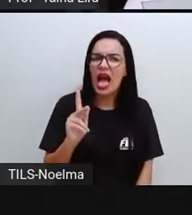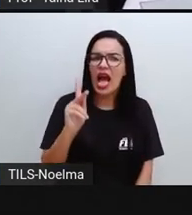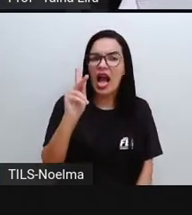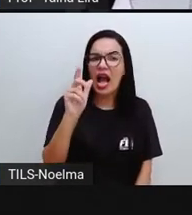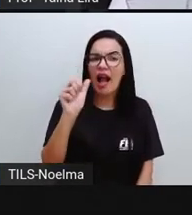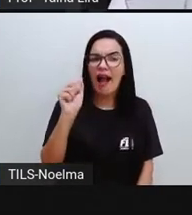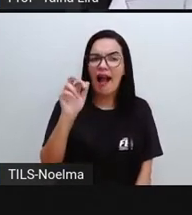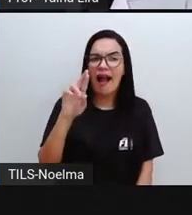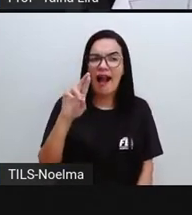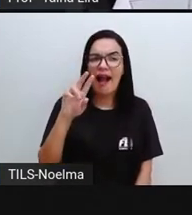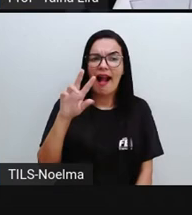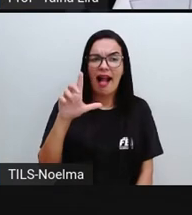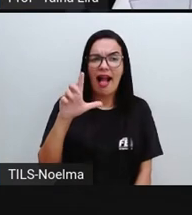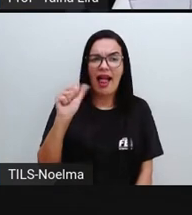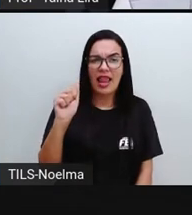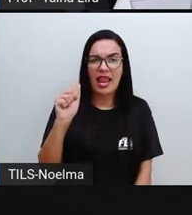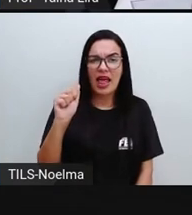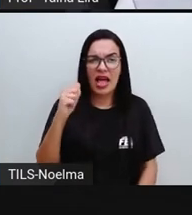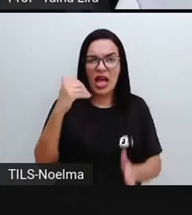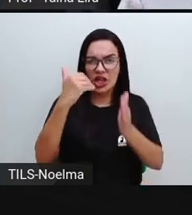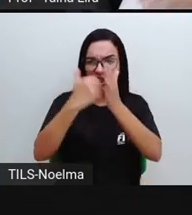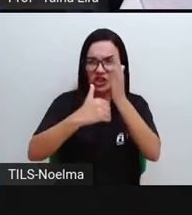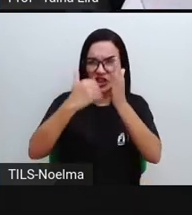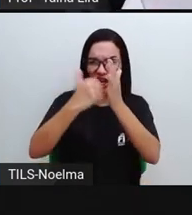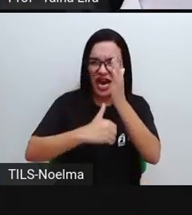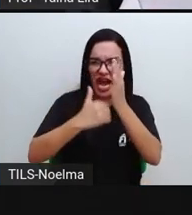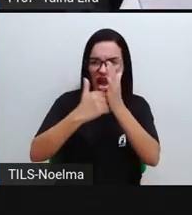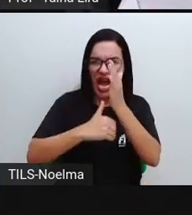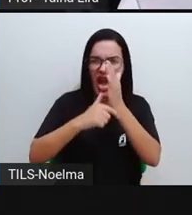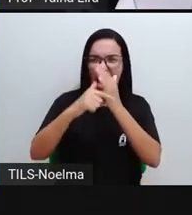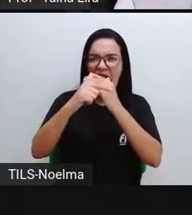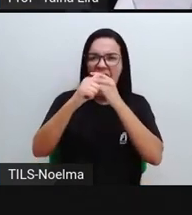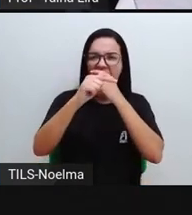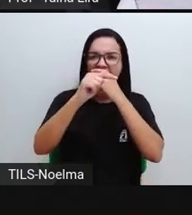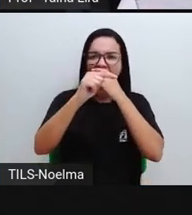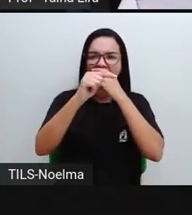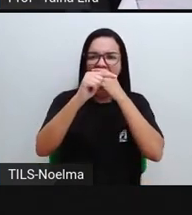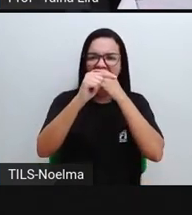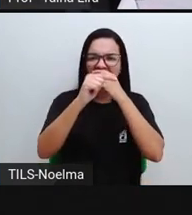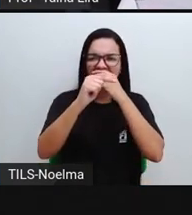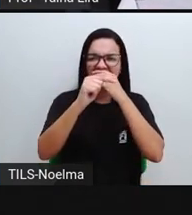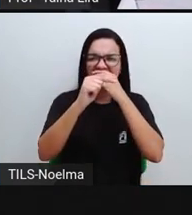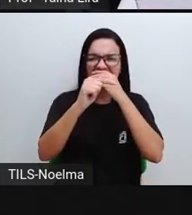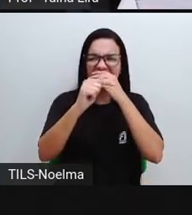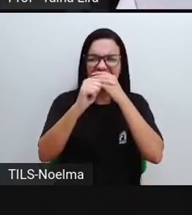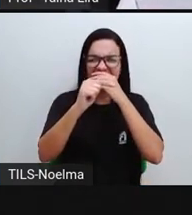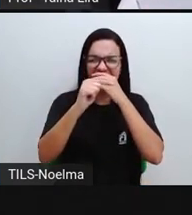retirar 7 pães dos 12 que ela comprou, com quantos ela vai ficar?